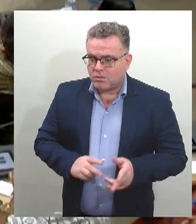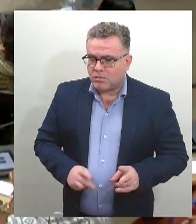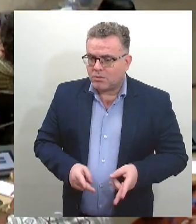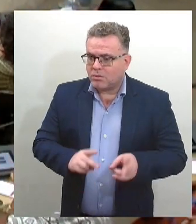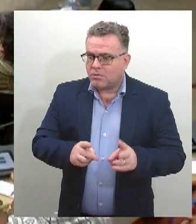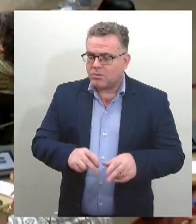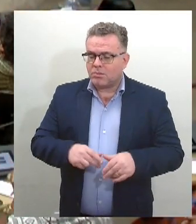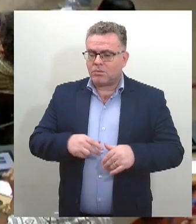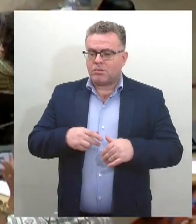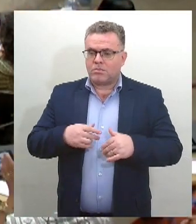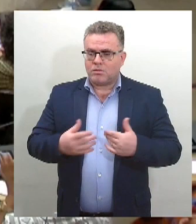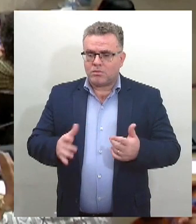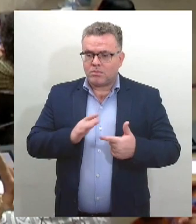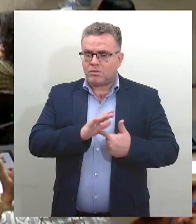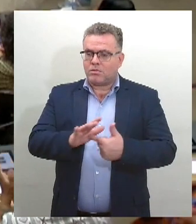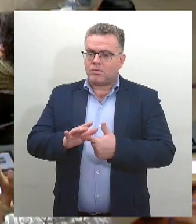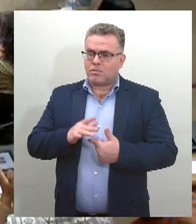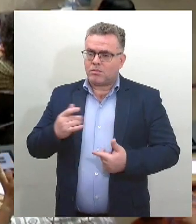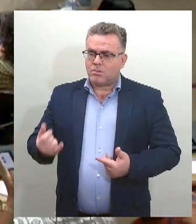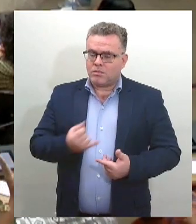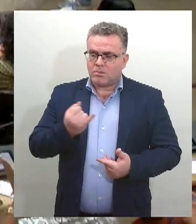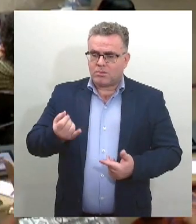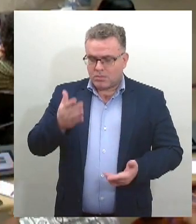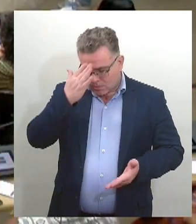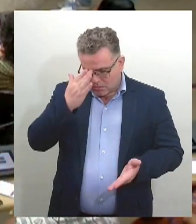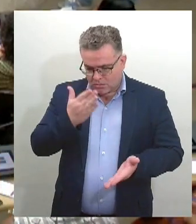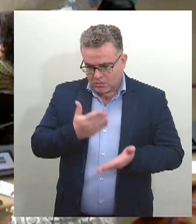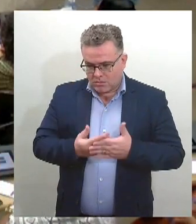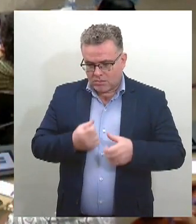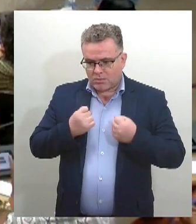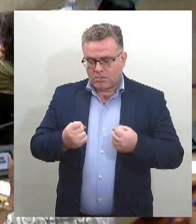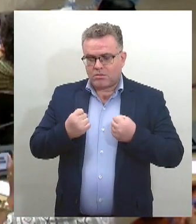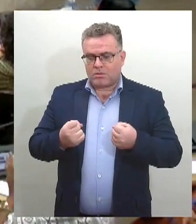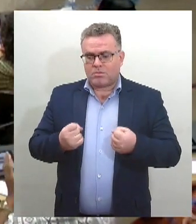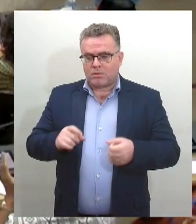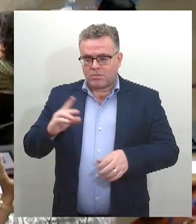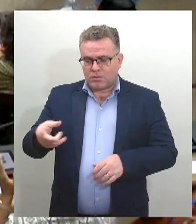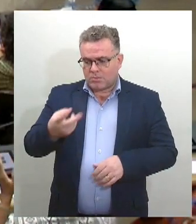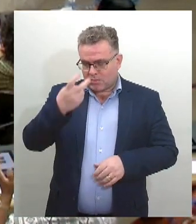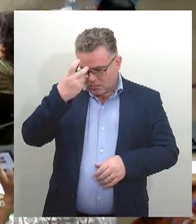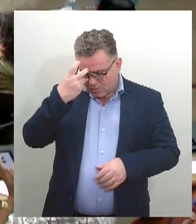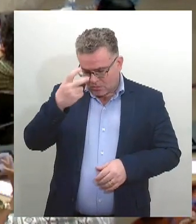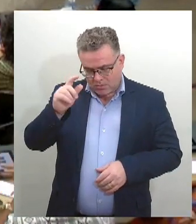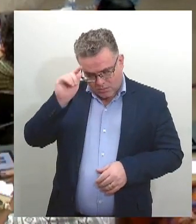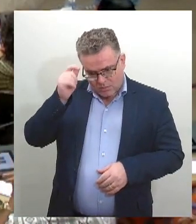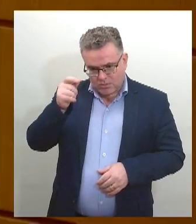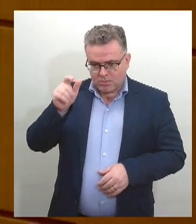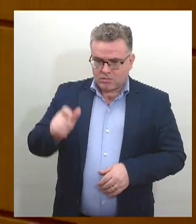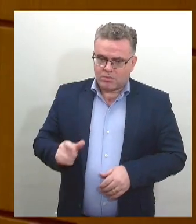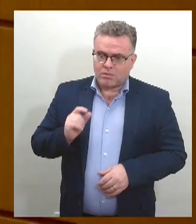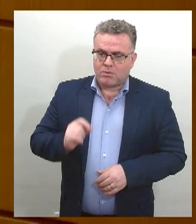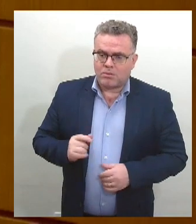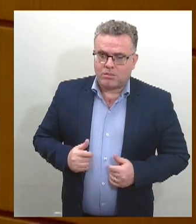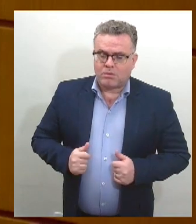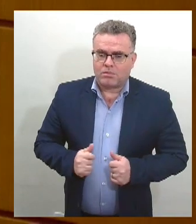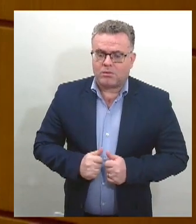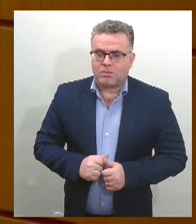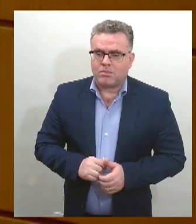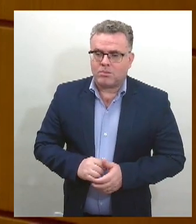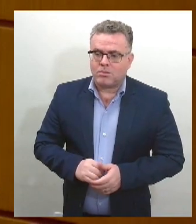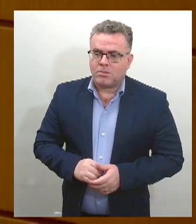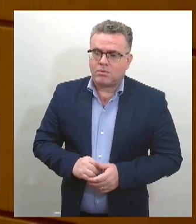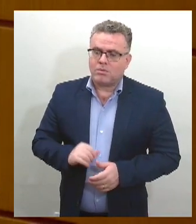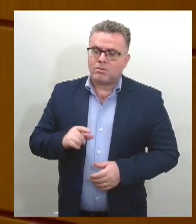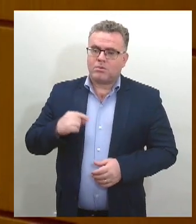a sua crença no fortalecimento da figura da pessoa negra no centro da sociedade. Que a nossa palavra,